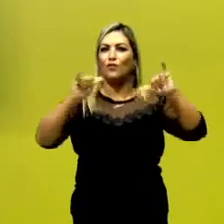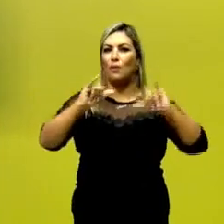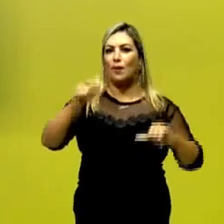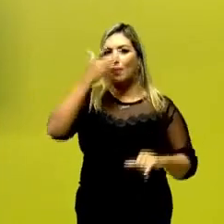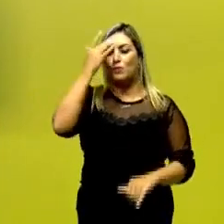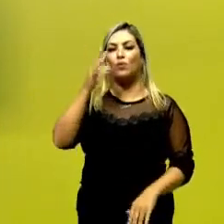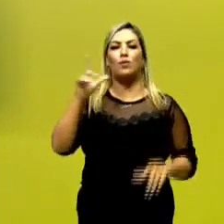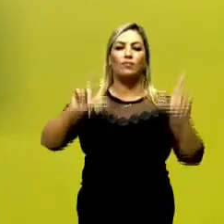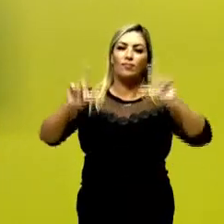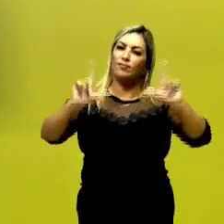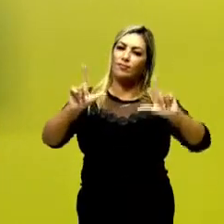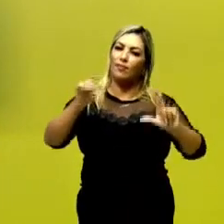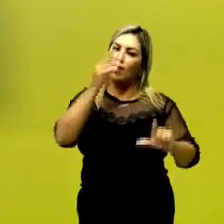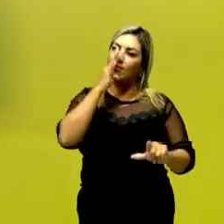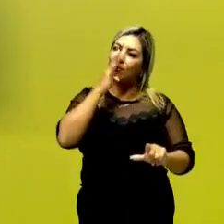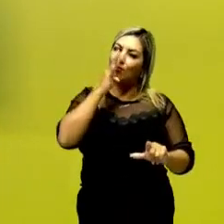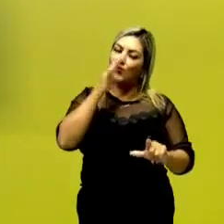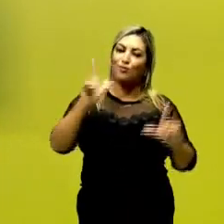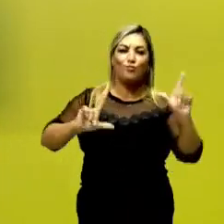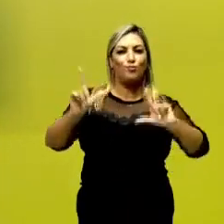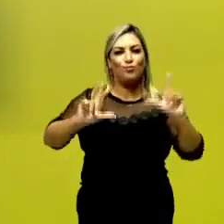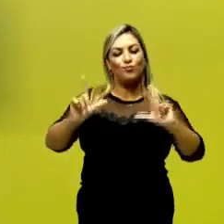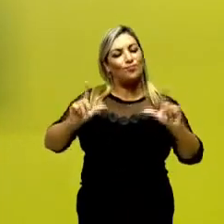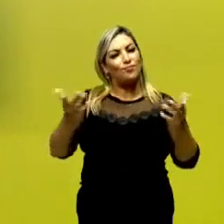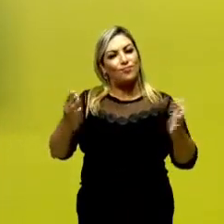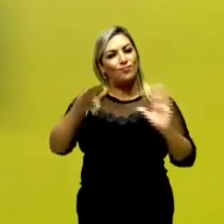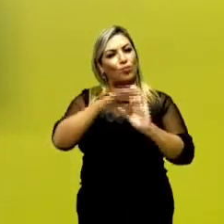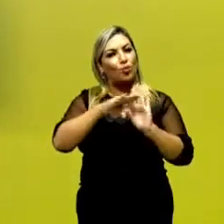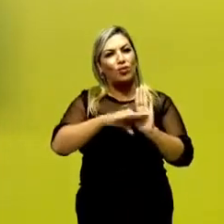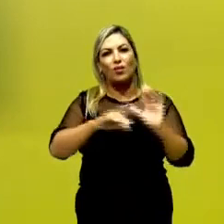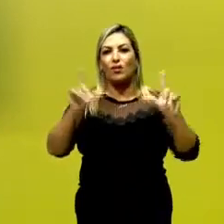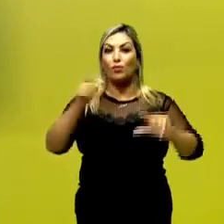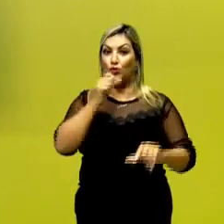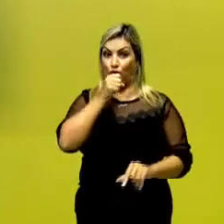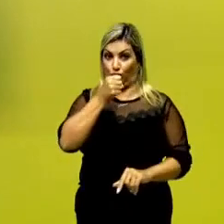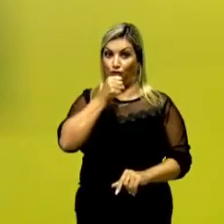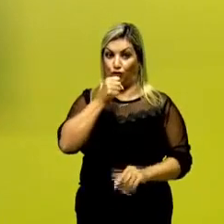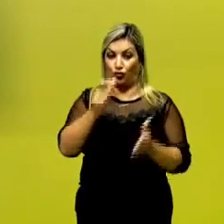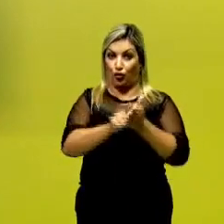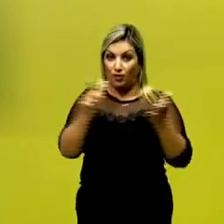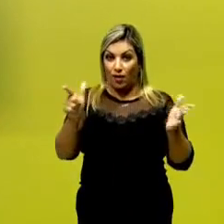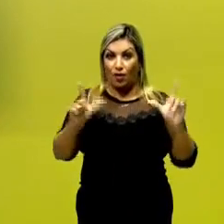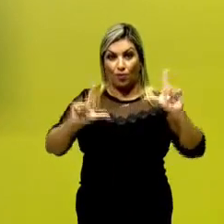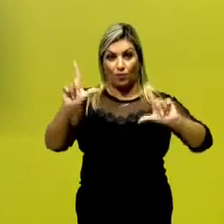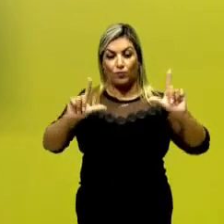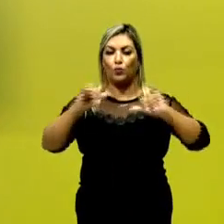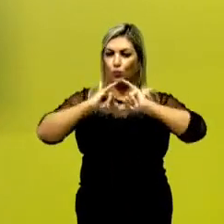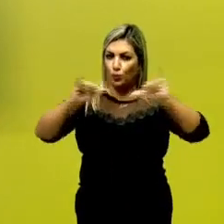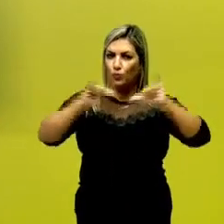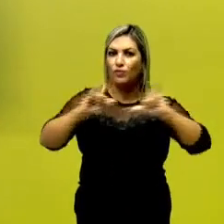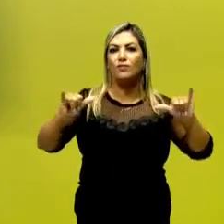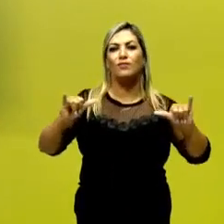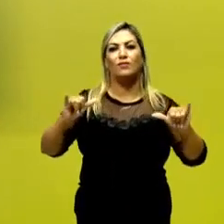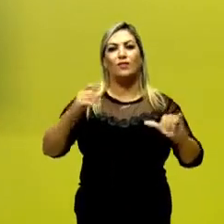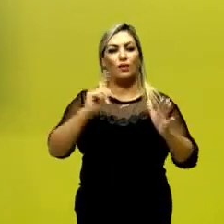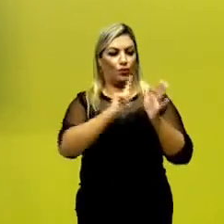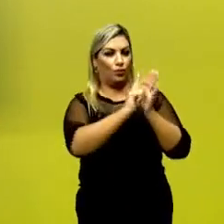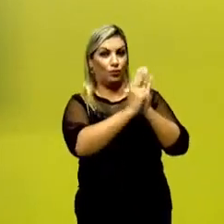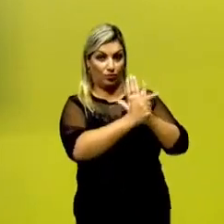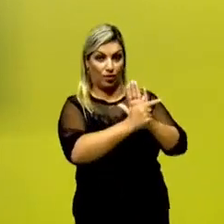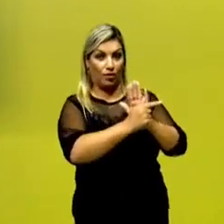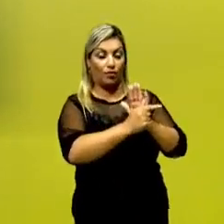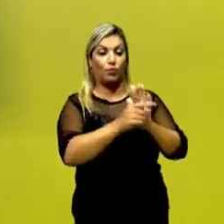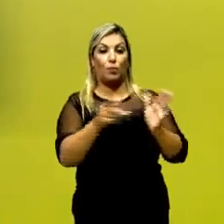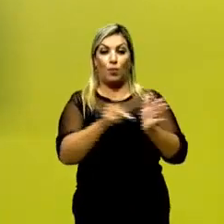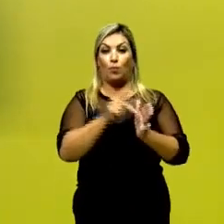telespectador que está assistindo um determinado telejornal, por exemplo. A notícia é um gênero textual